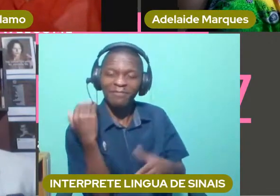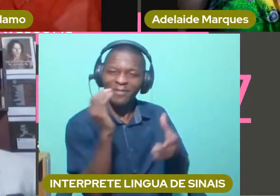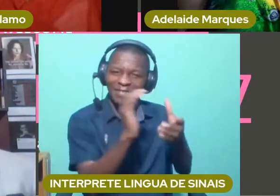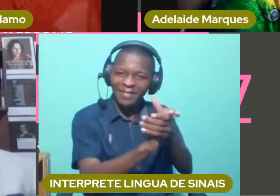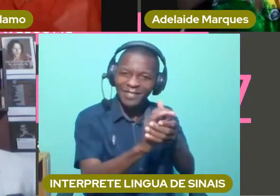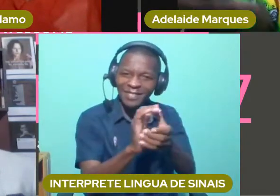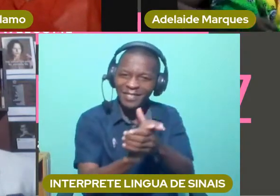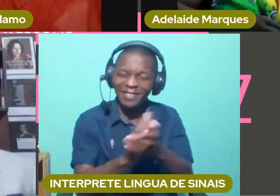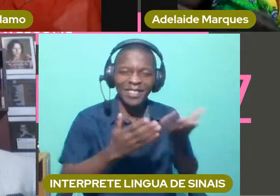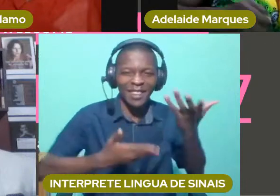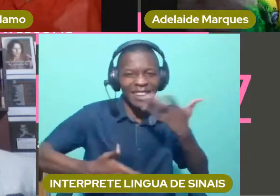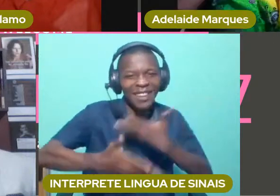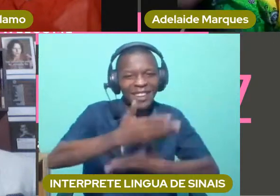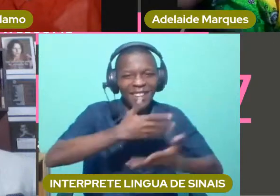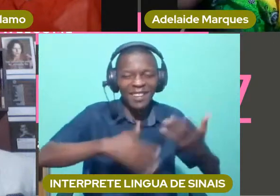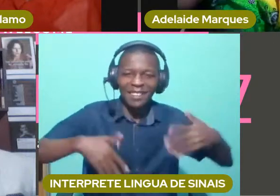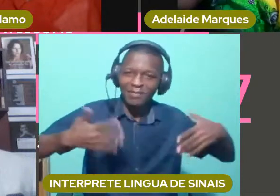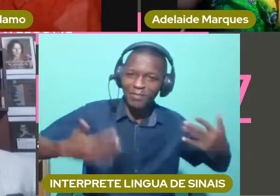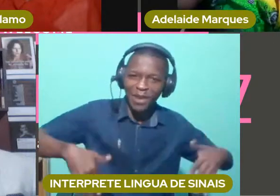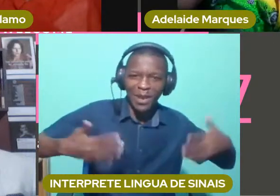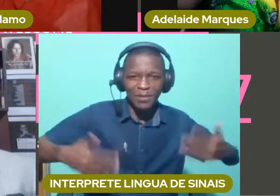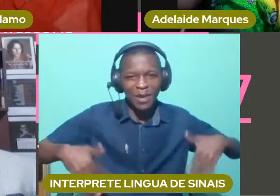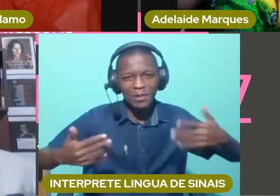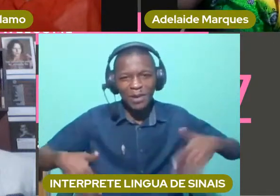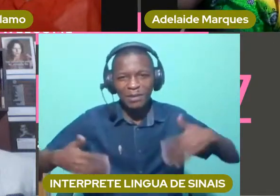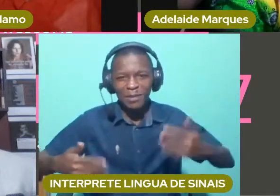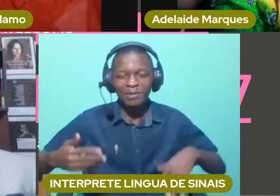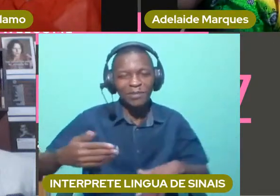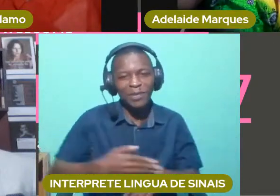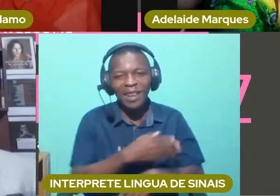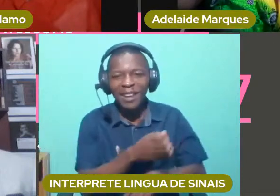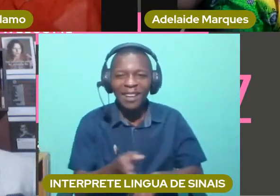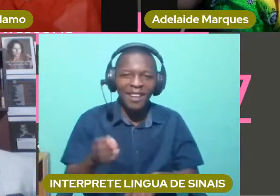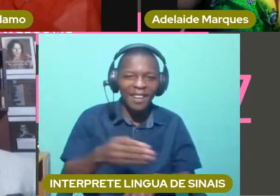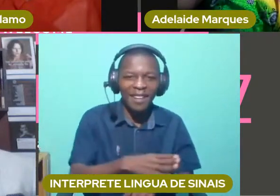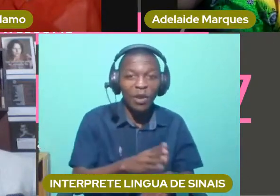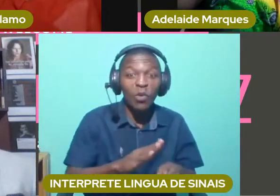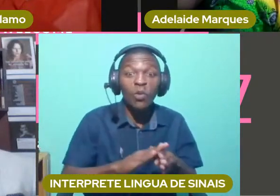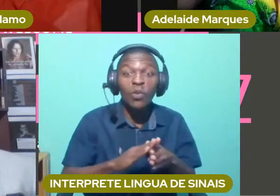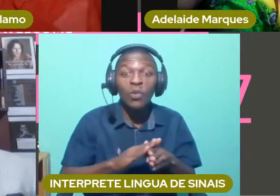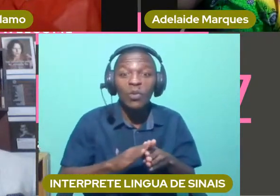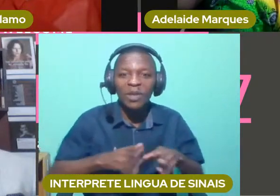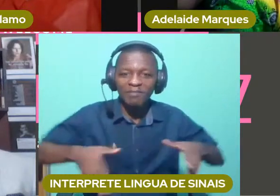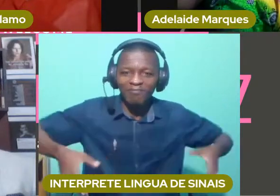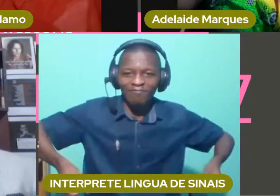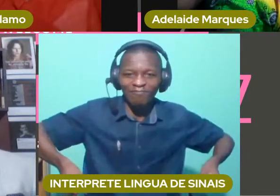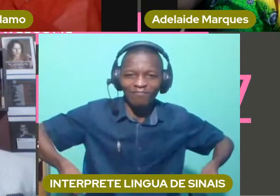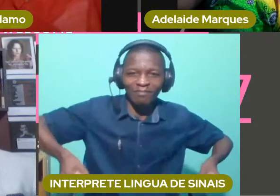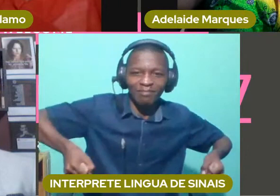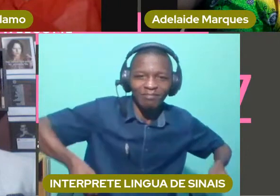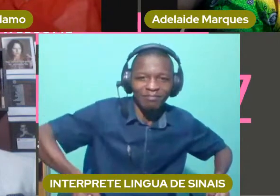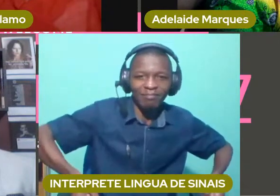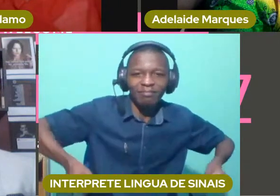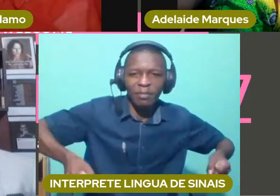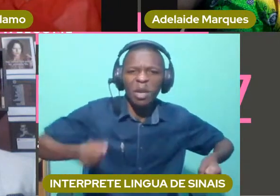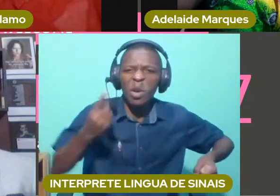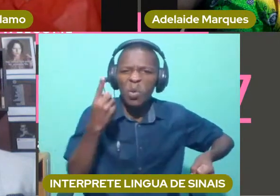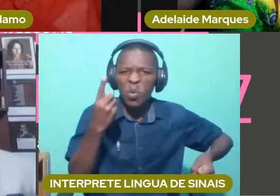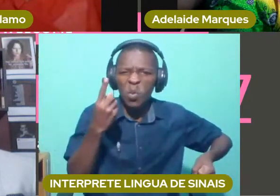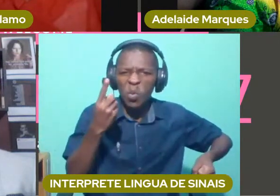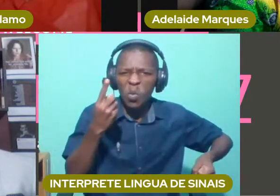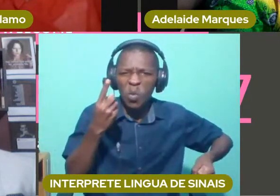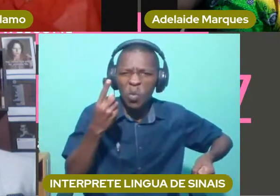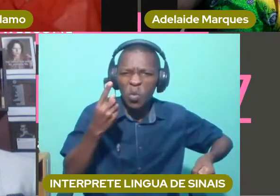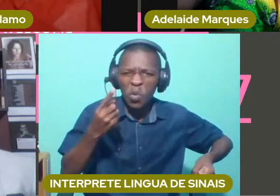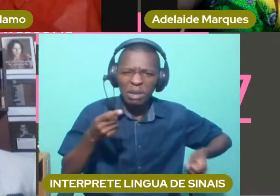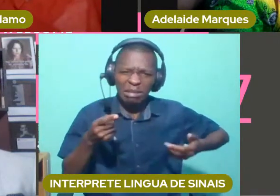brincavamos. Eu andava, passei depois a usar muletas, mas com uma perna no ar, à esquerda, que era